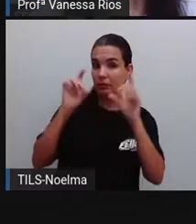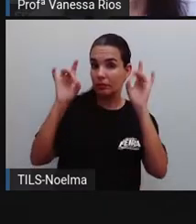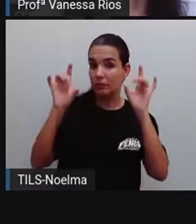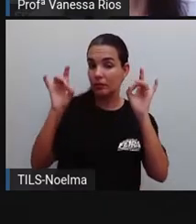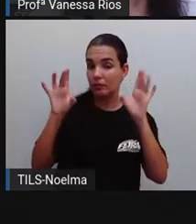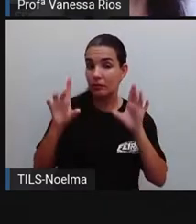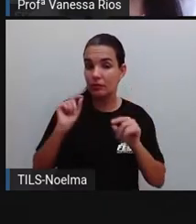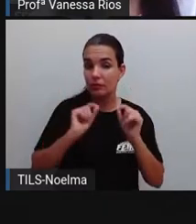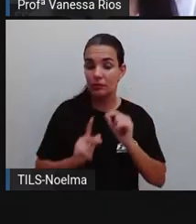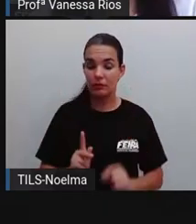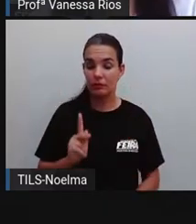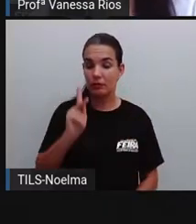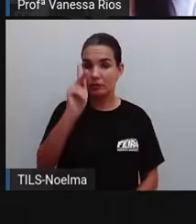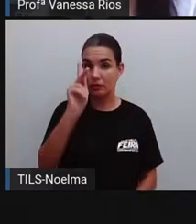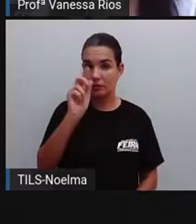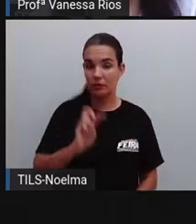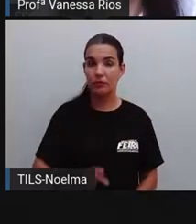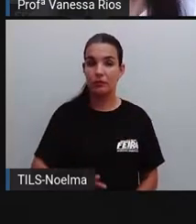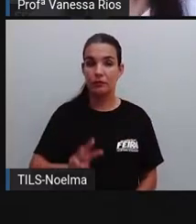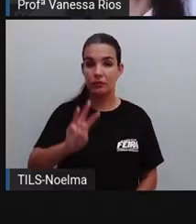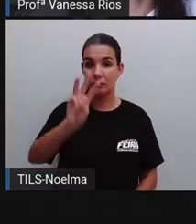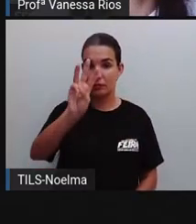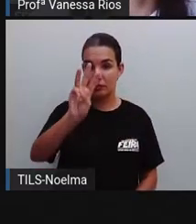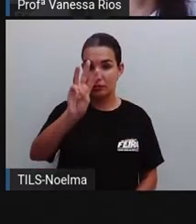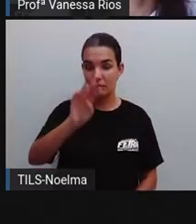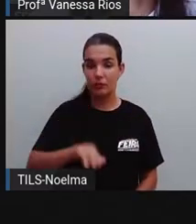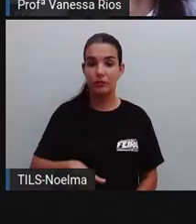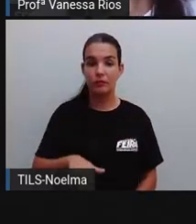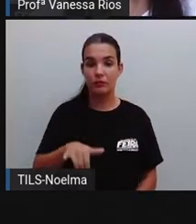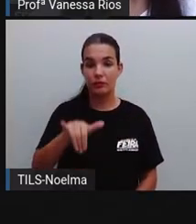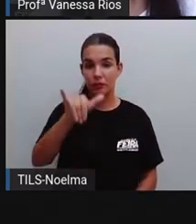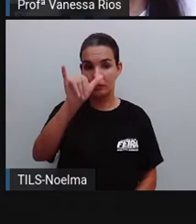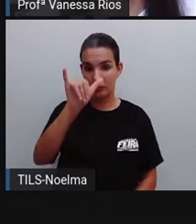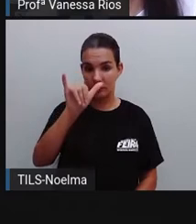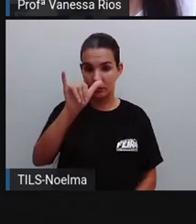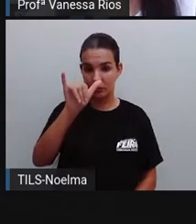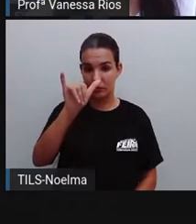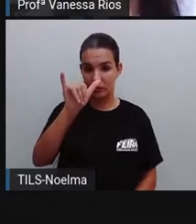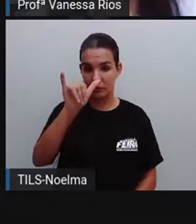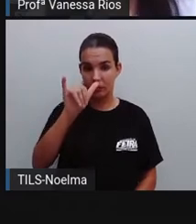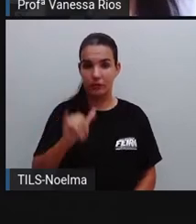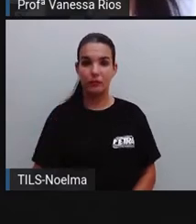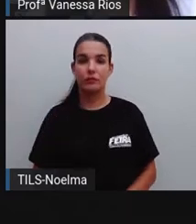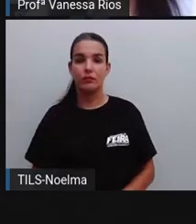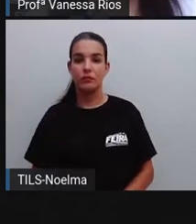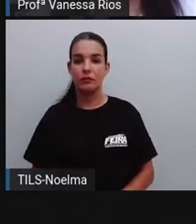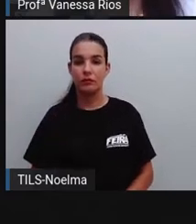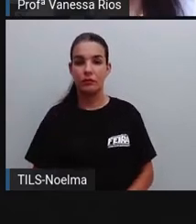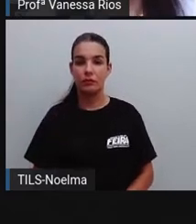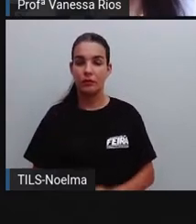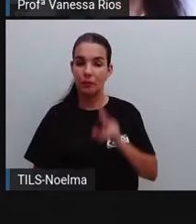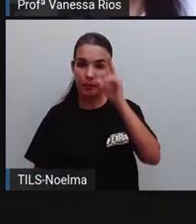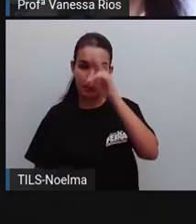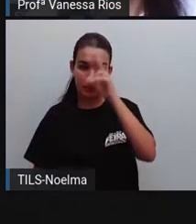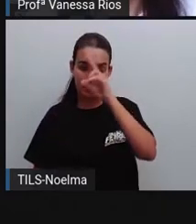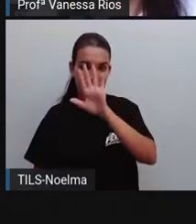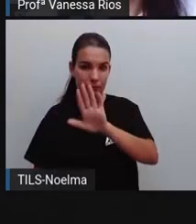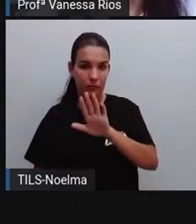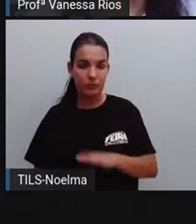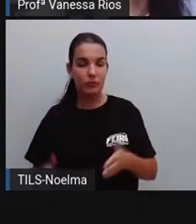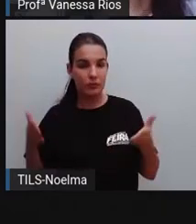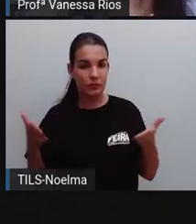especiais, que é o caso da letra K, a letra W e a letra Y. Lembrei que a Pró falou que